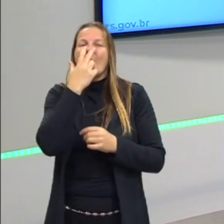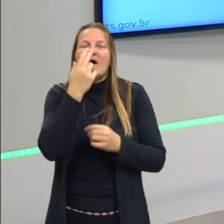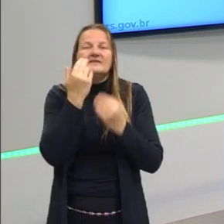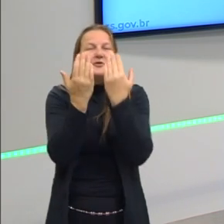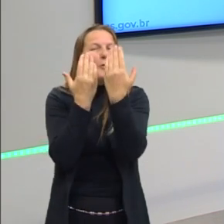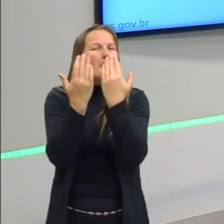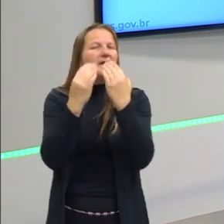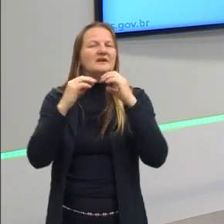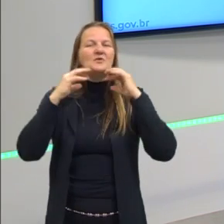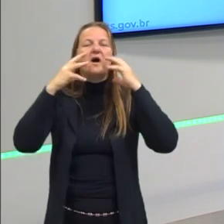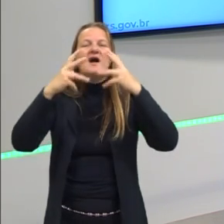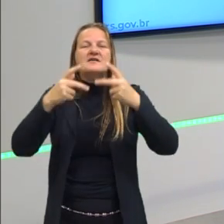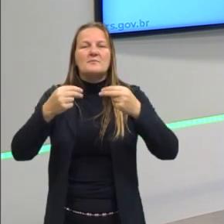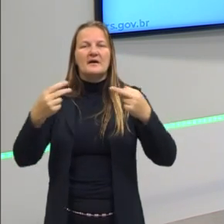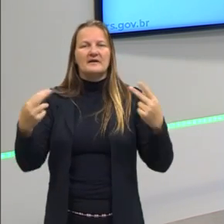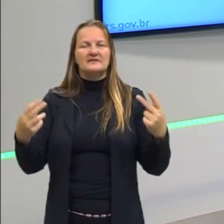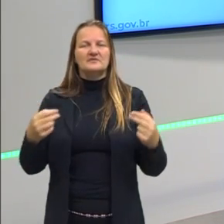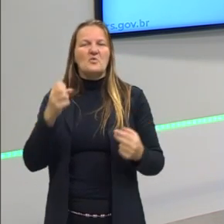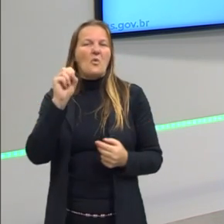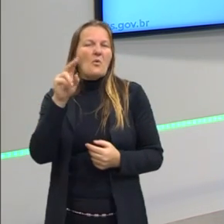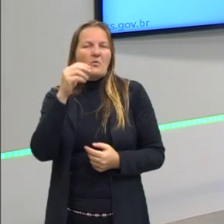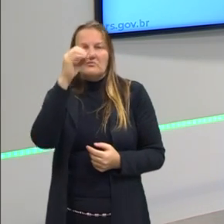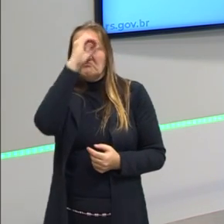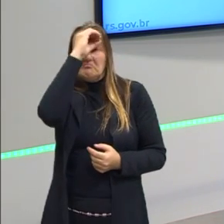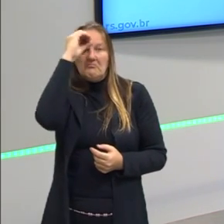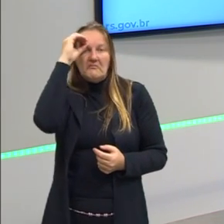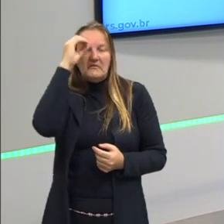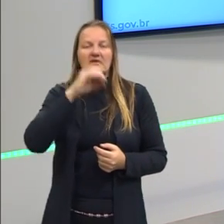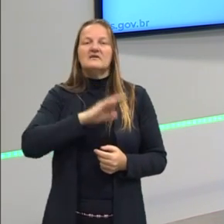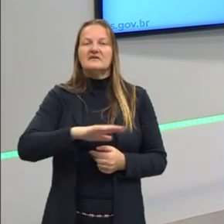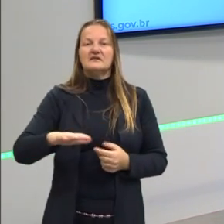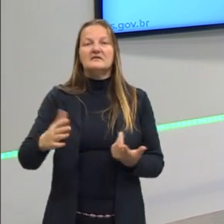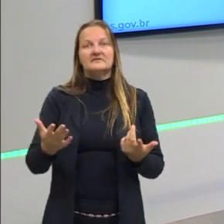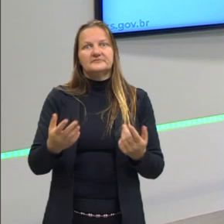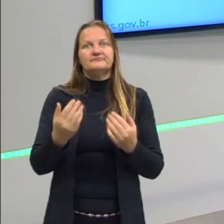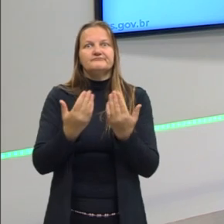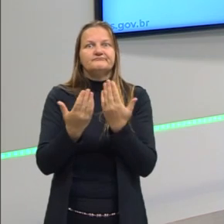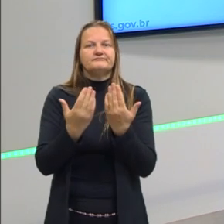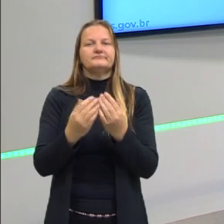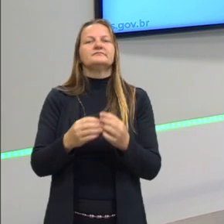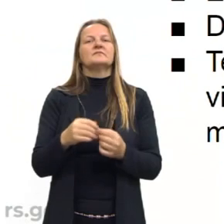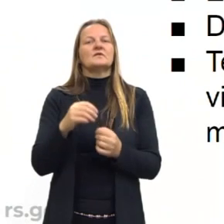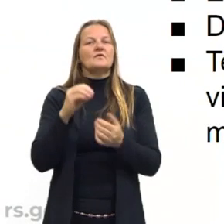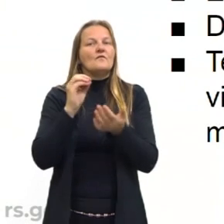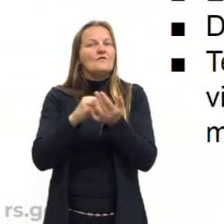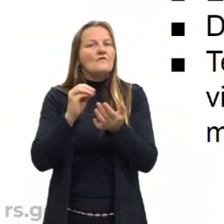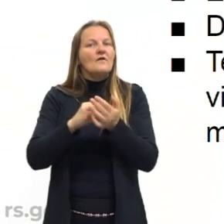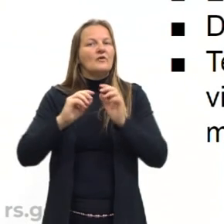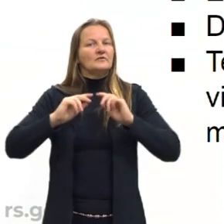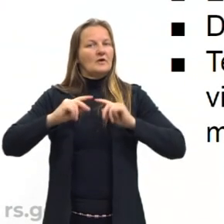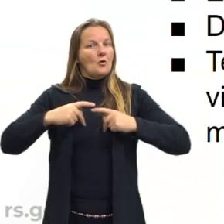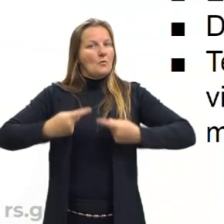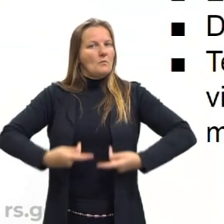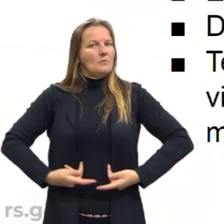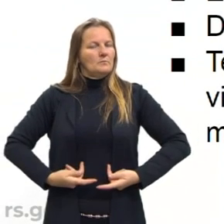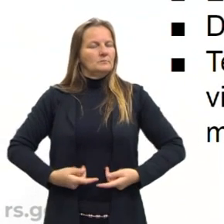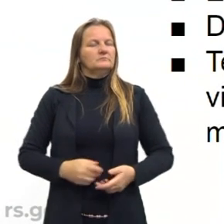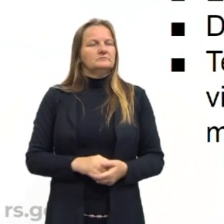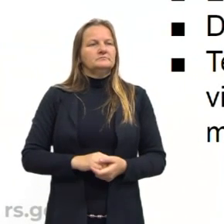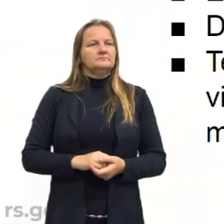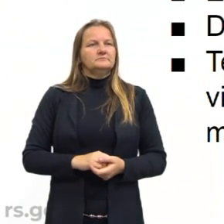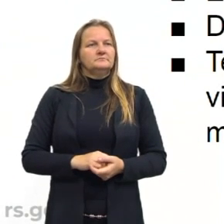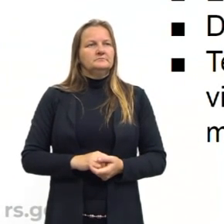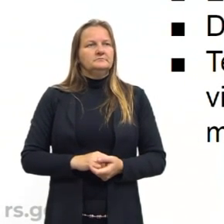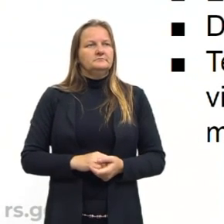criança ou um animal, alguém que não tivesse consciência e não tivesse cultura. Isso é desumanizar o outro.